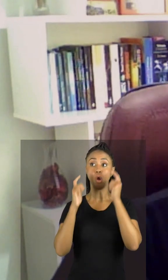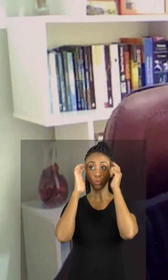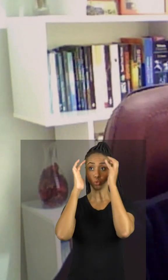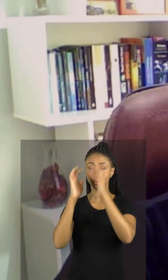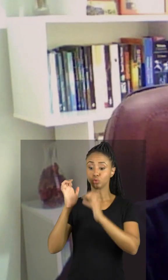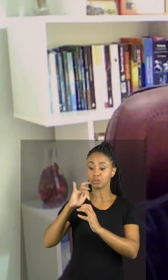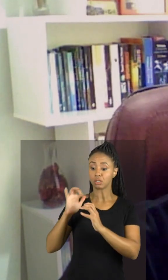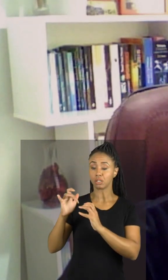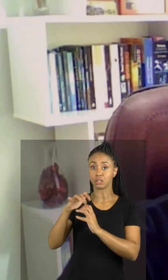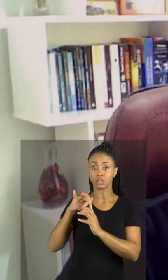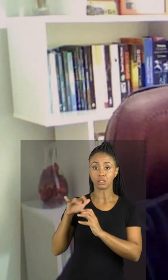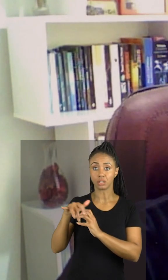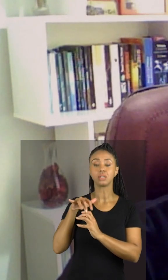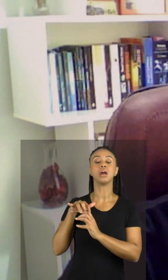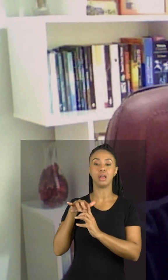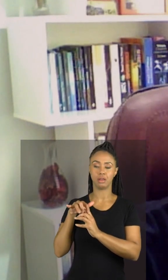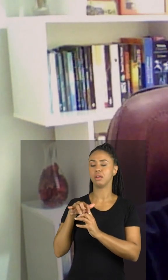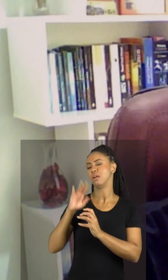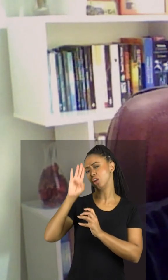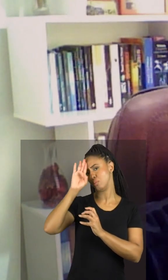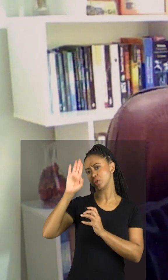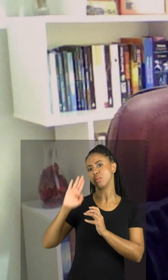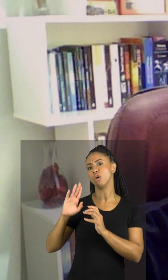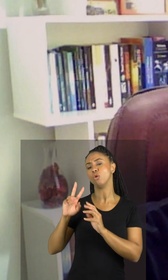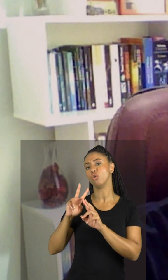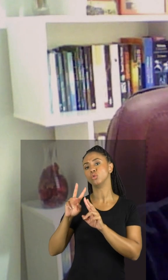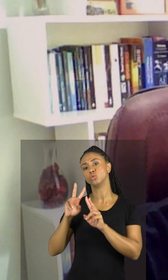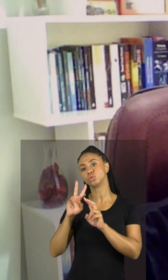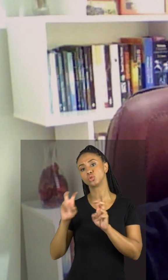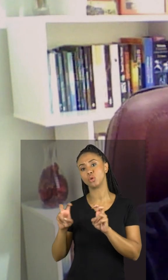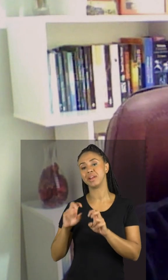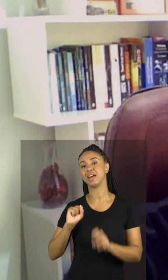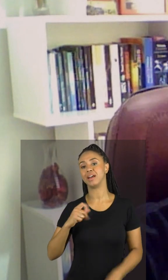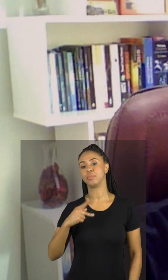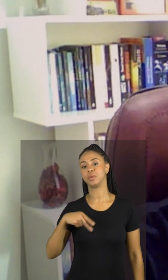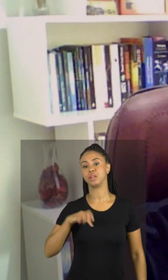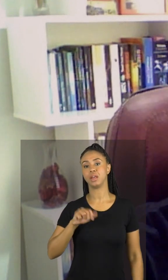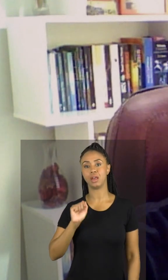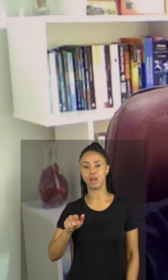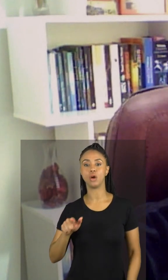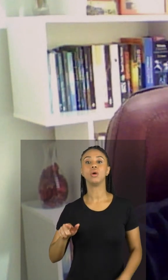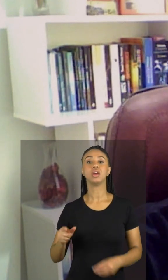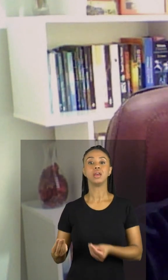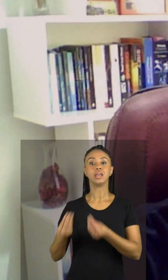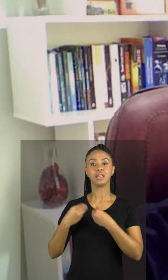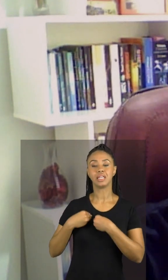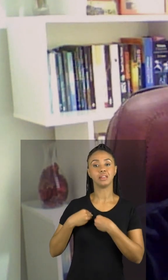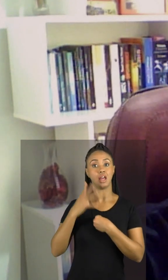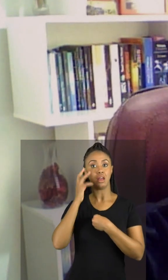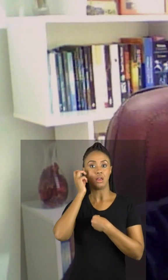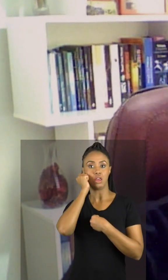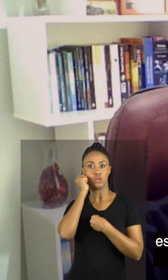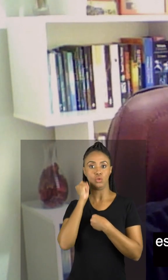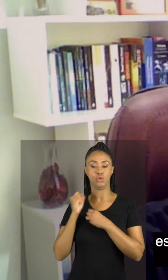no nosso cérebro, principalmente relacionados à glândula pineal, onde ocorre produção de melatonina, que o hormônio